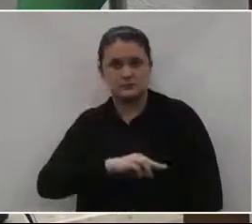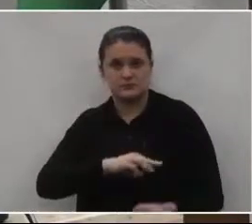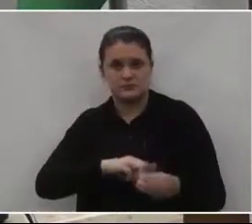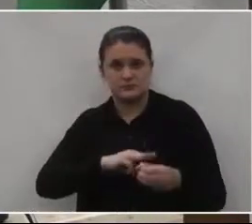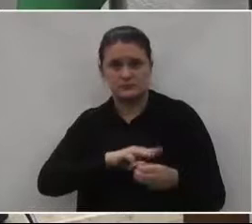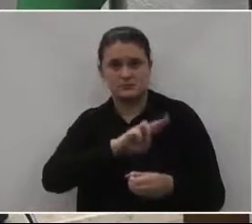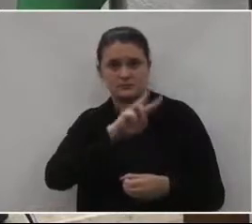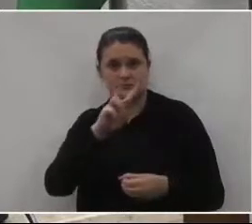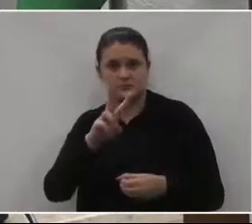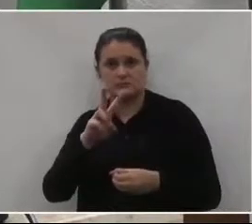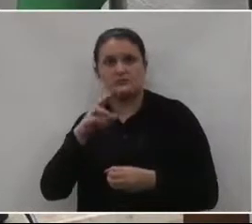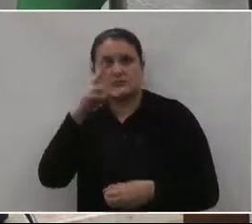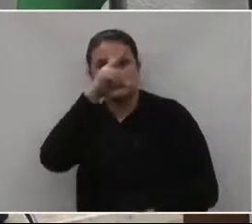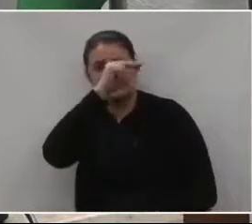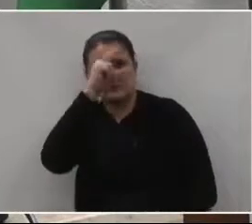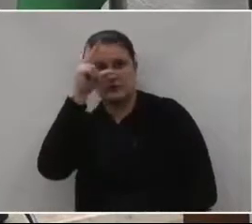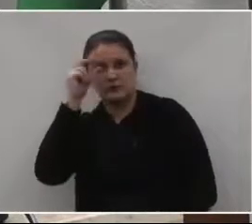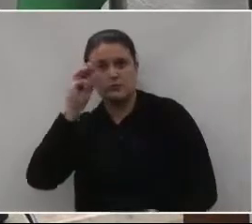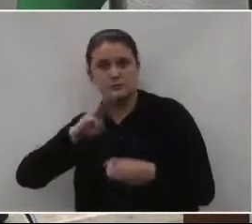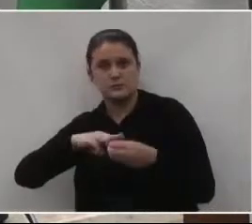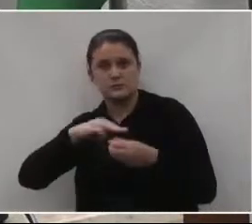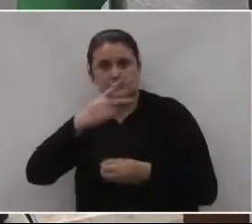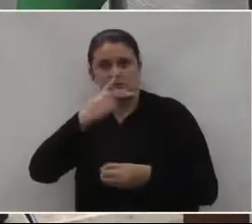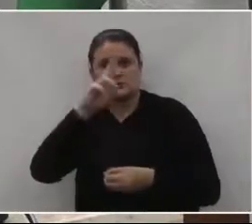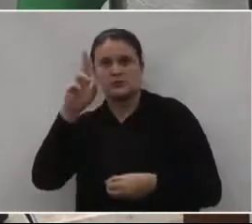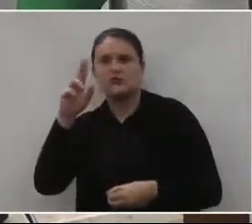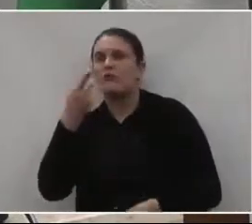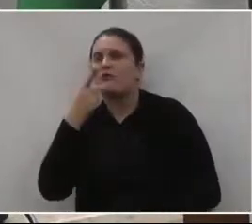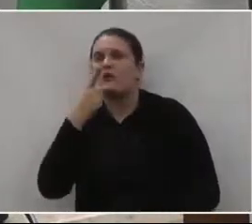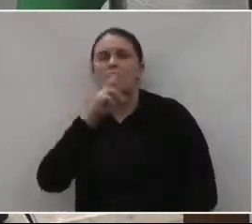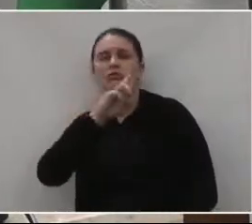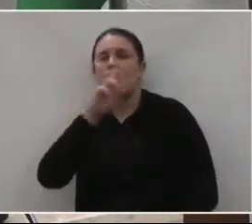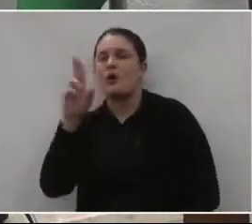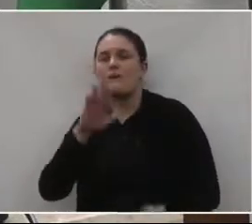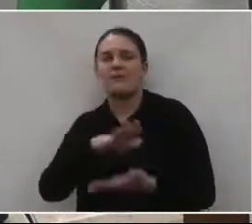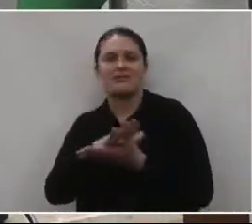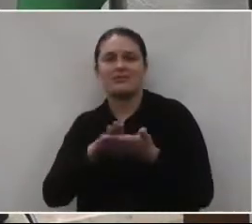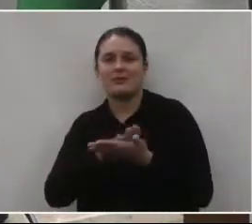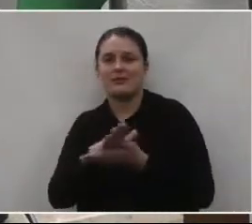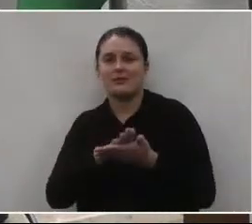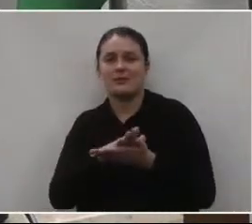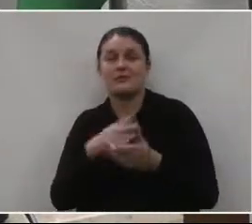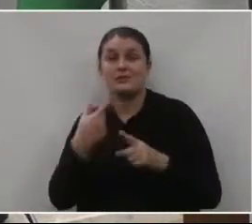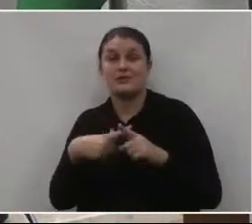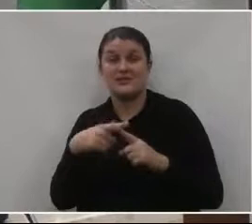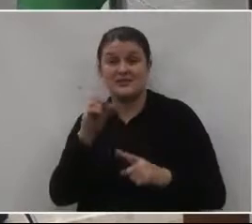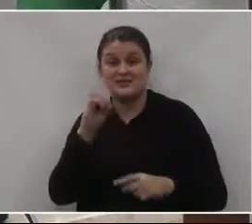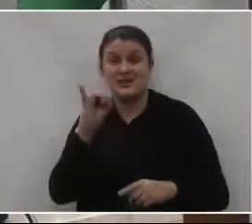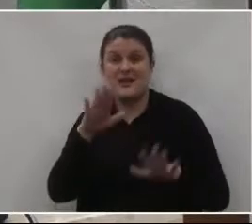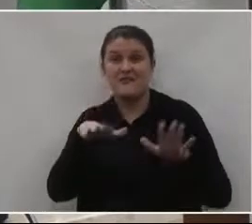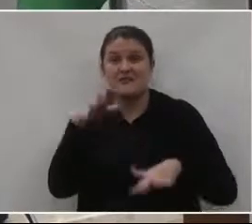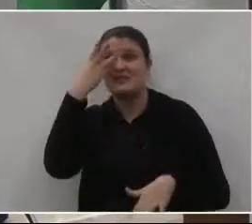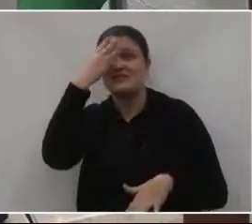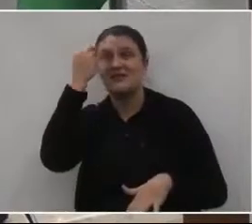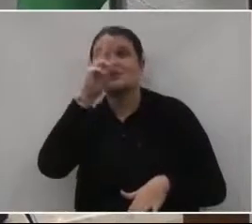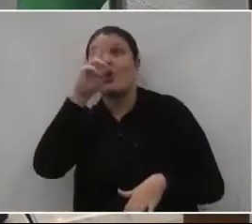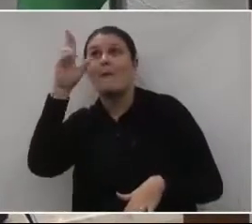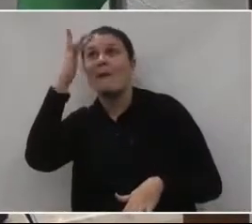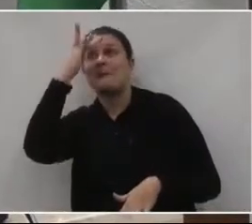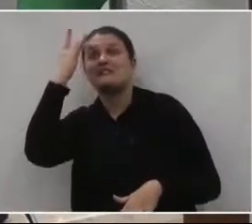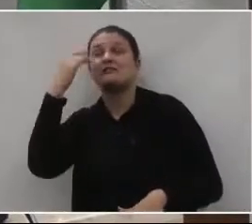Porto União. Não vou citar aqui nenhuma das entidades envolvidas, porque, se a gente faltar com uma delas,